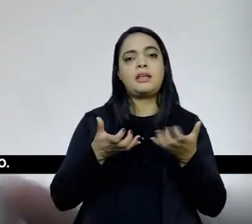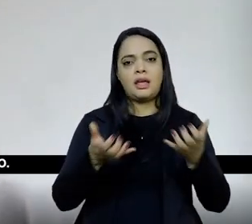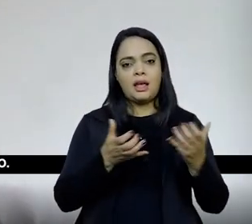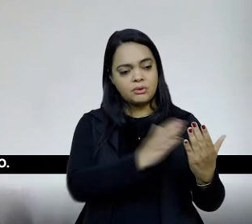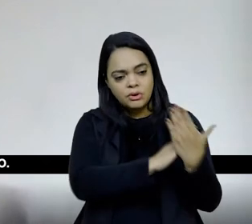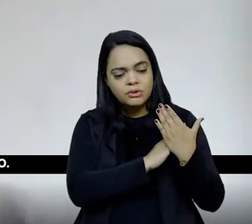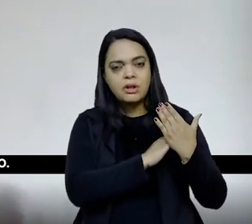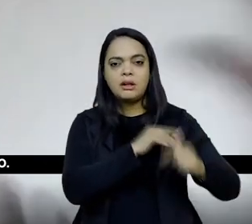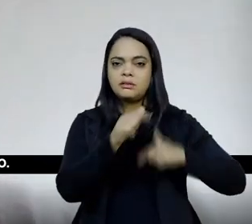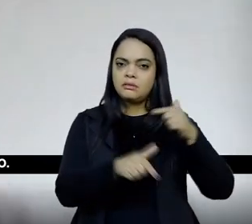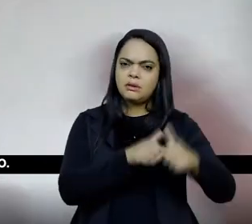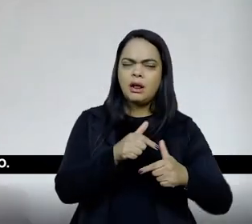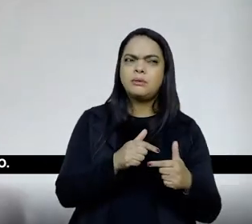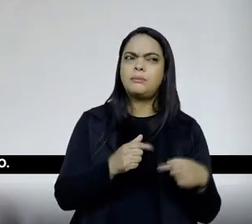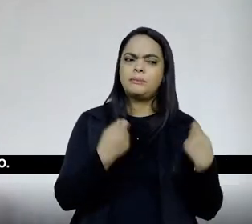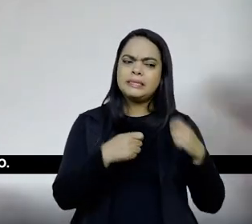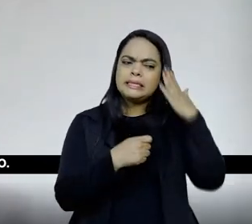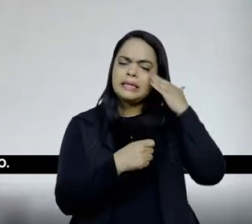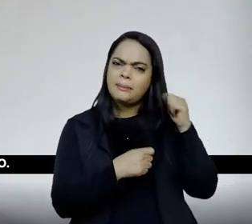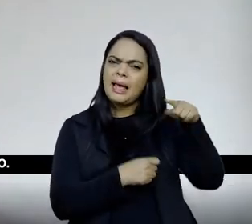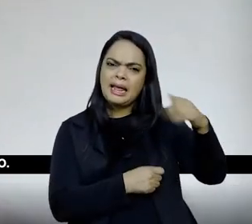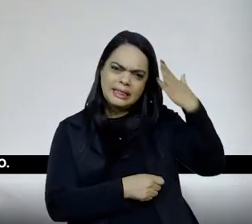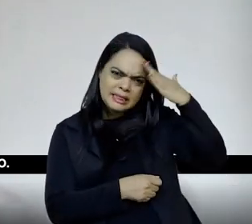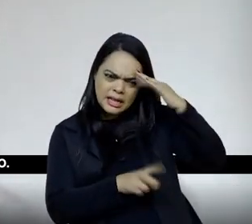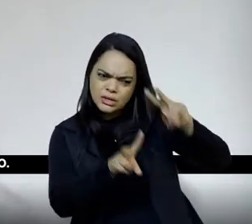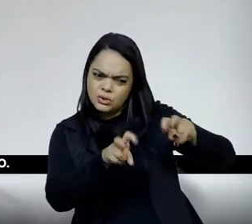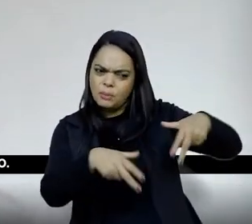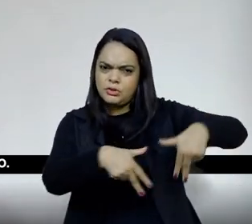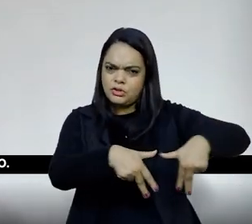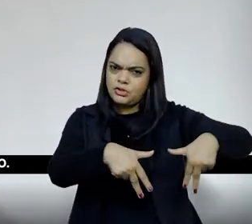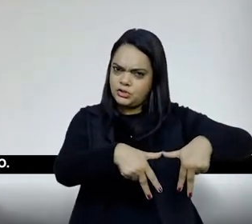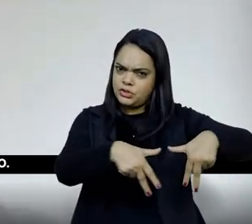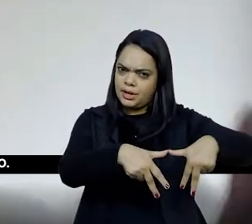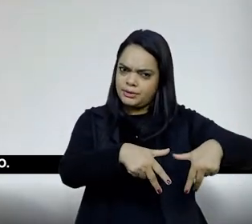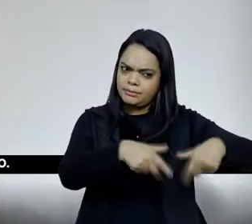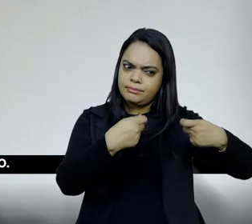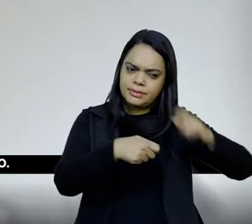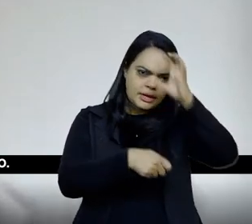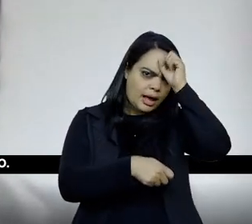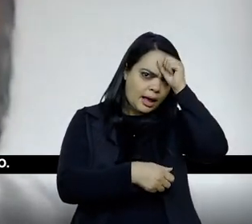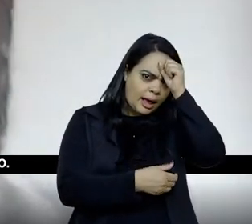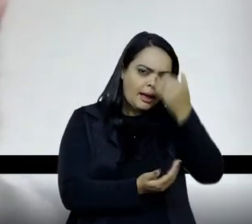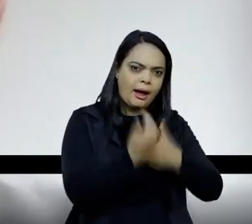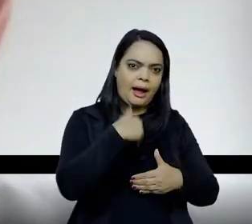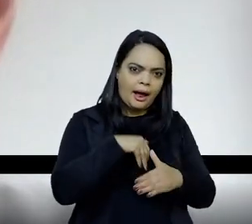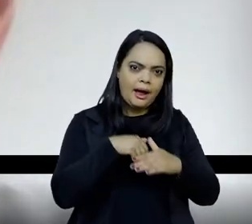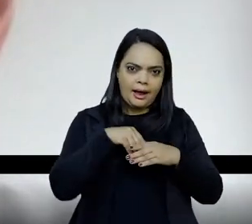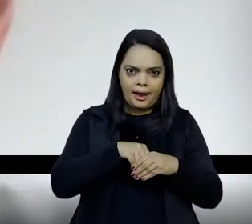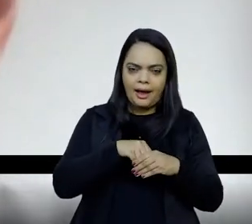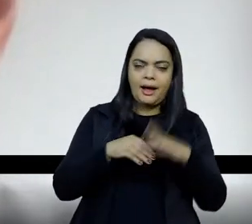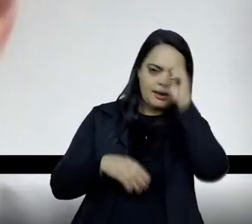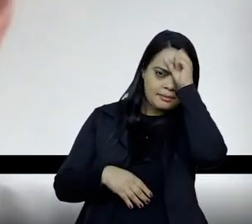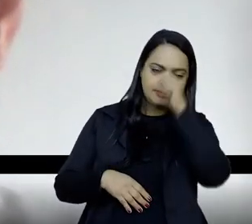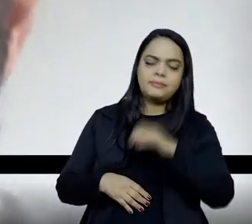elas estão entendendo o gênero, pode ser uma coisa para dentro, não precisa ser para fora, pode ser. Voltando aqui, então, a questão das